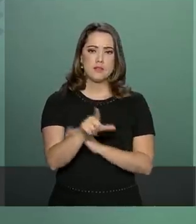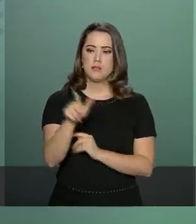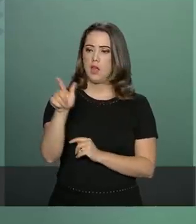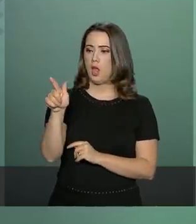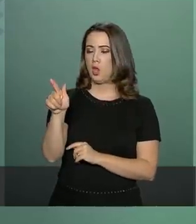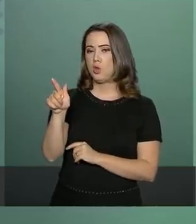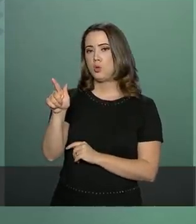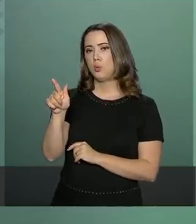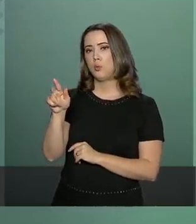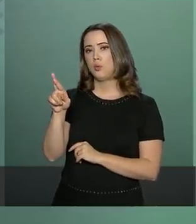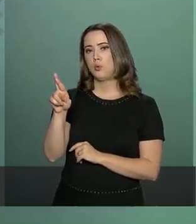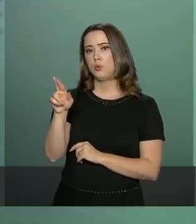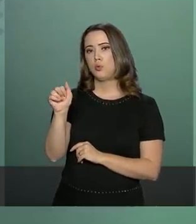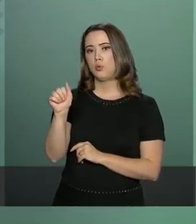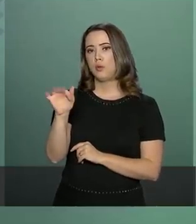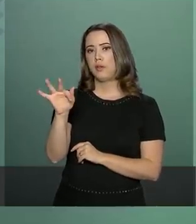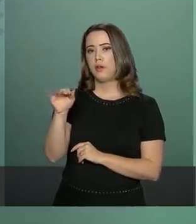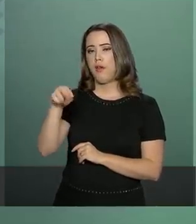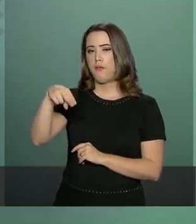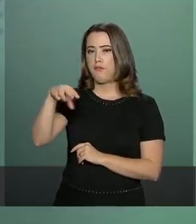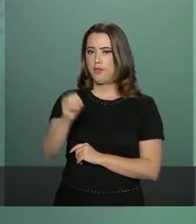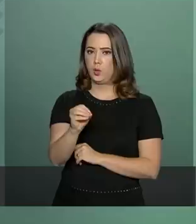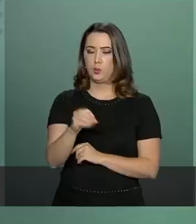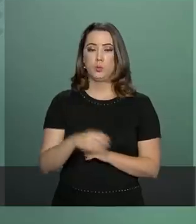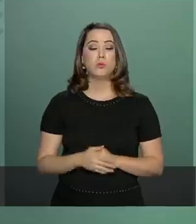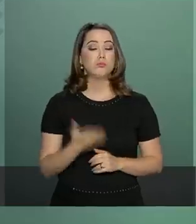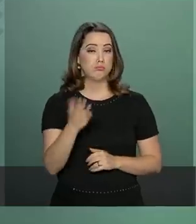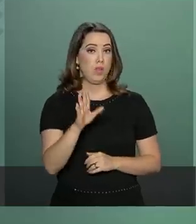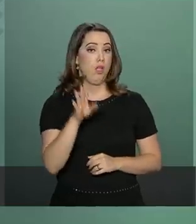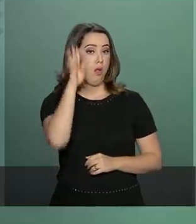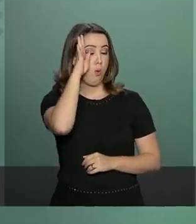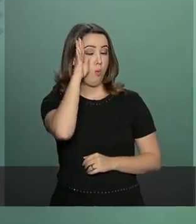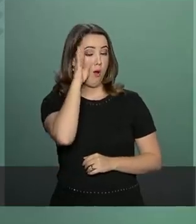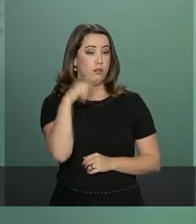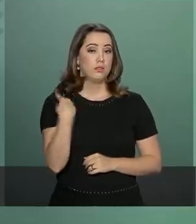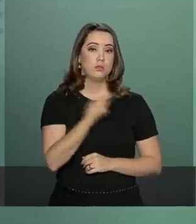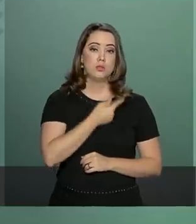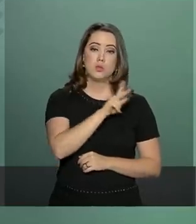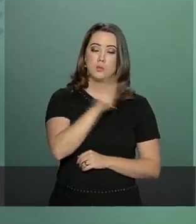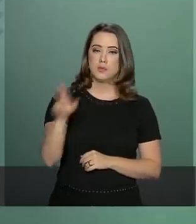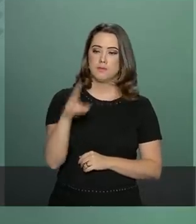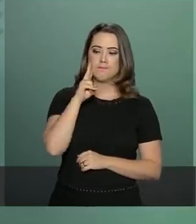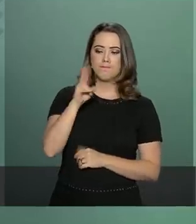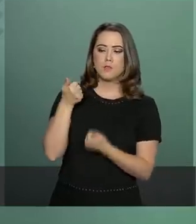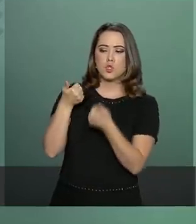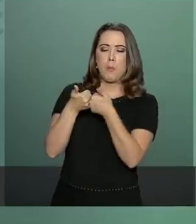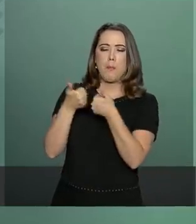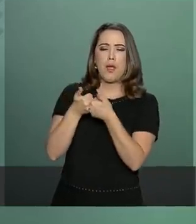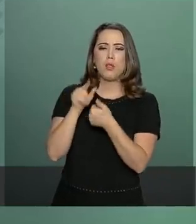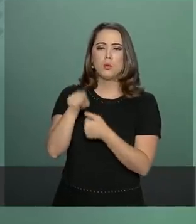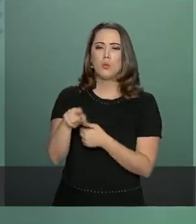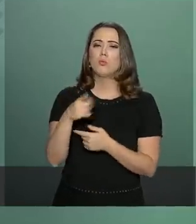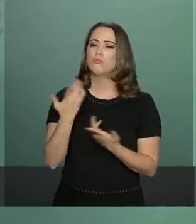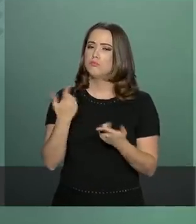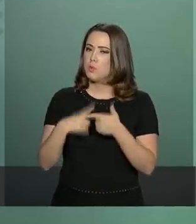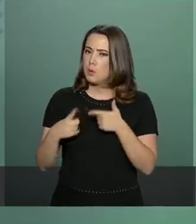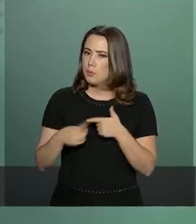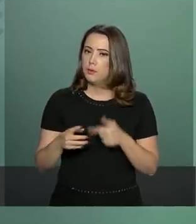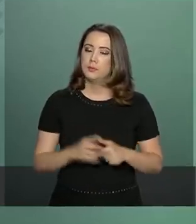quarta-feira, o nosso presidente estará em São Paulo para verificar em loco esta questão.